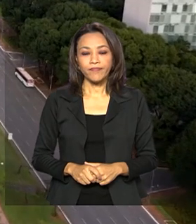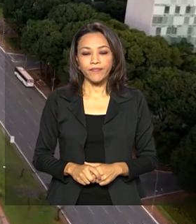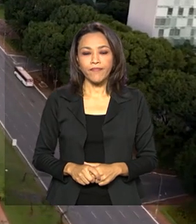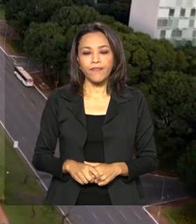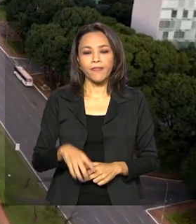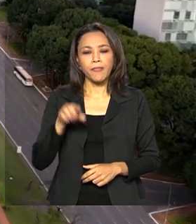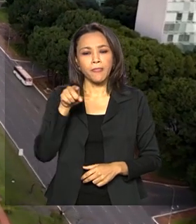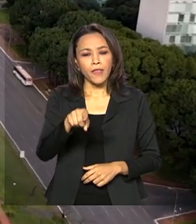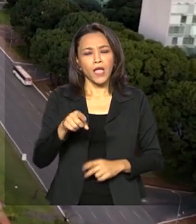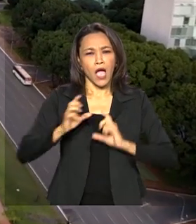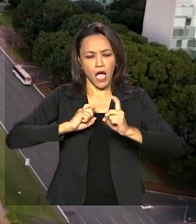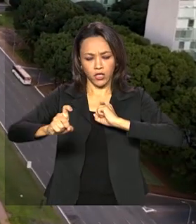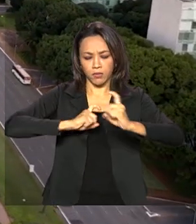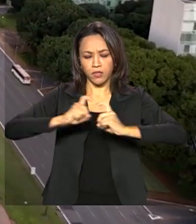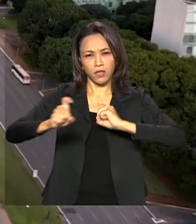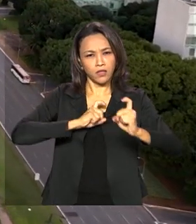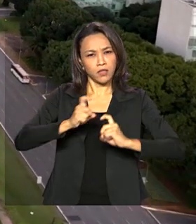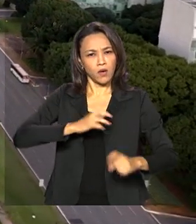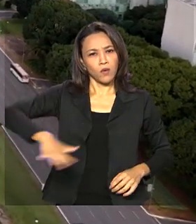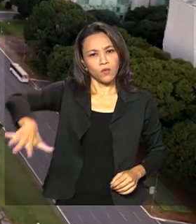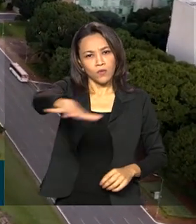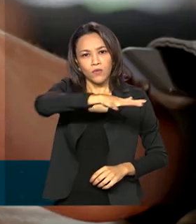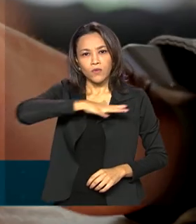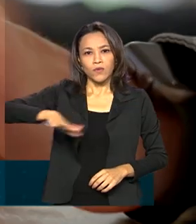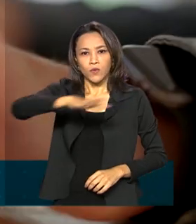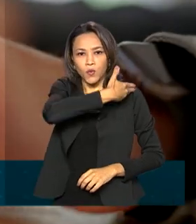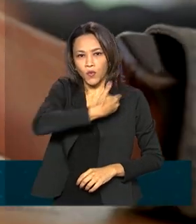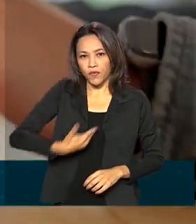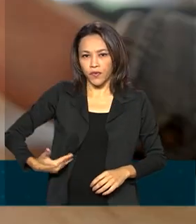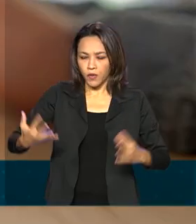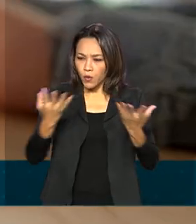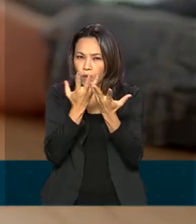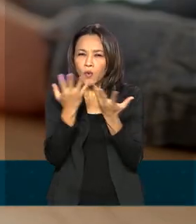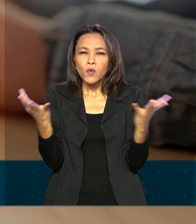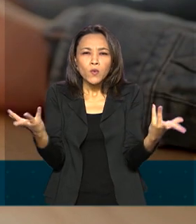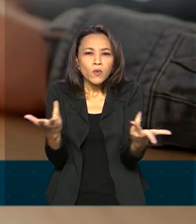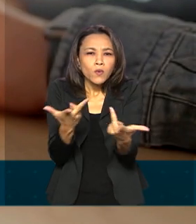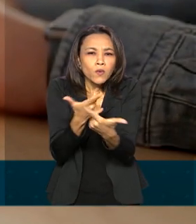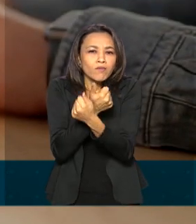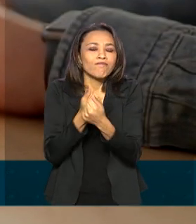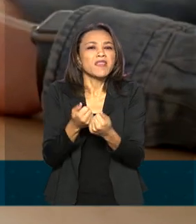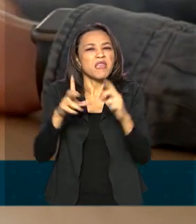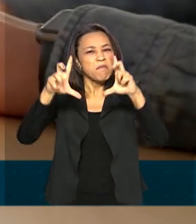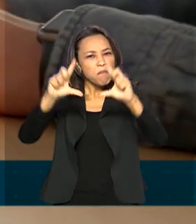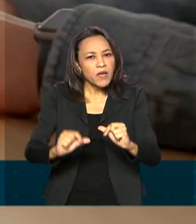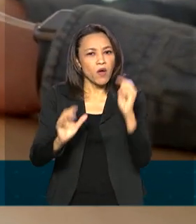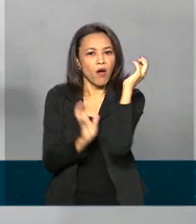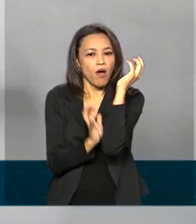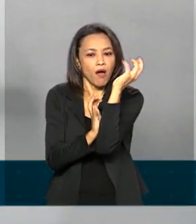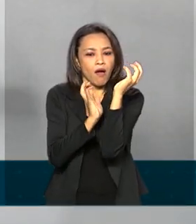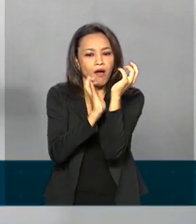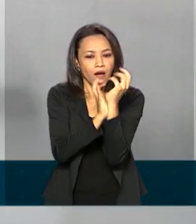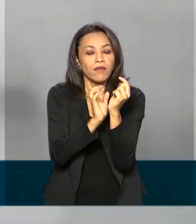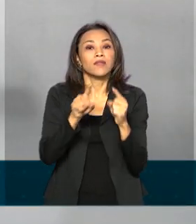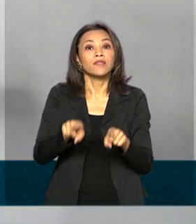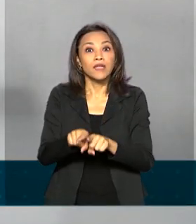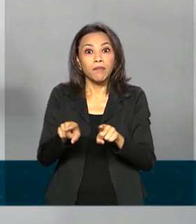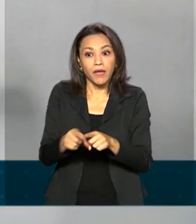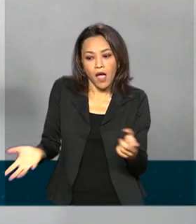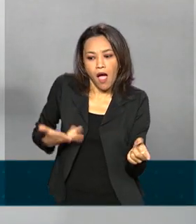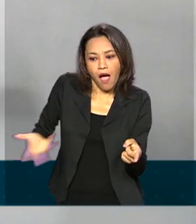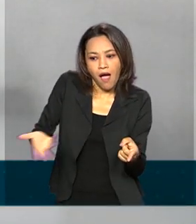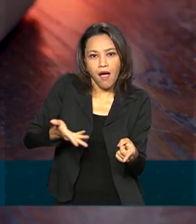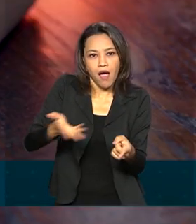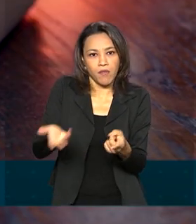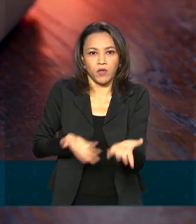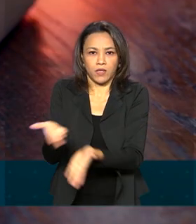Uma administração pública eficiente e menos burocrática, com prestação de serviços mais ágeis